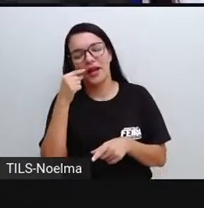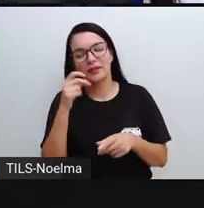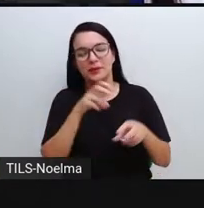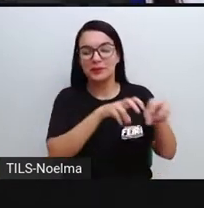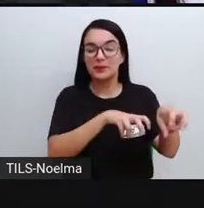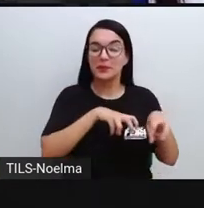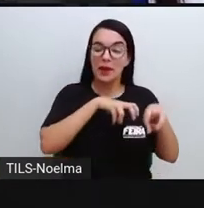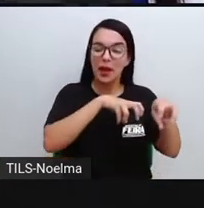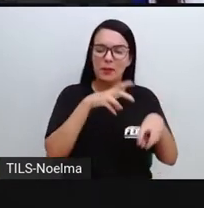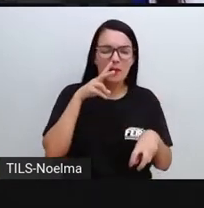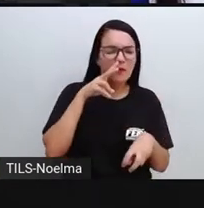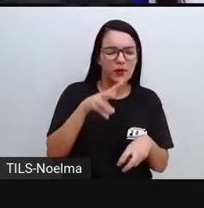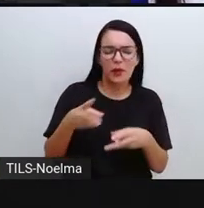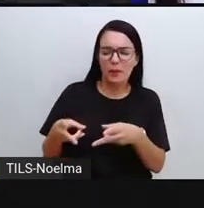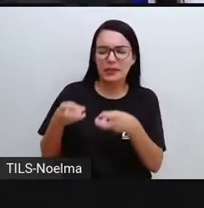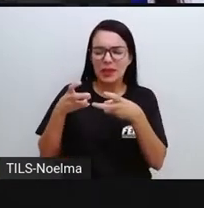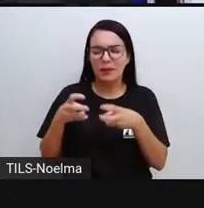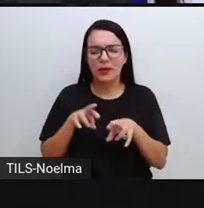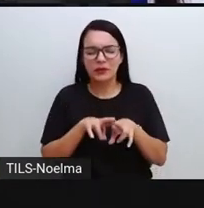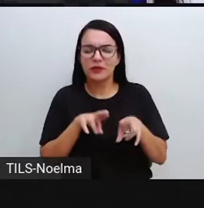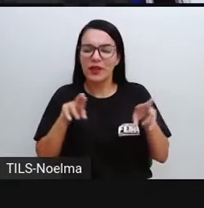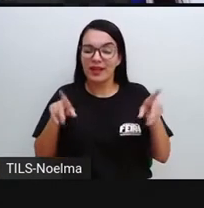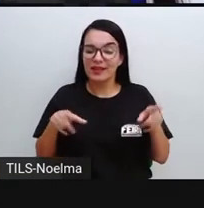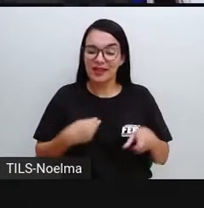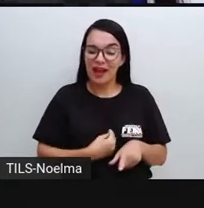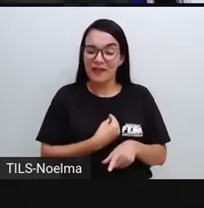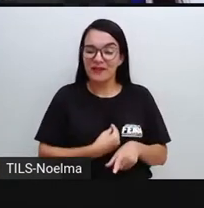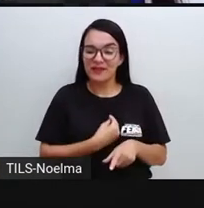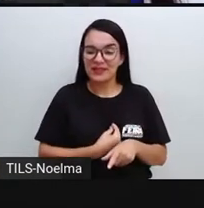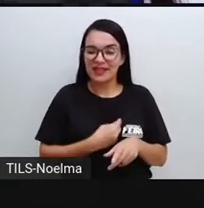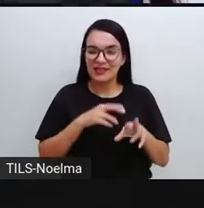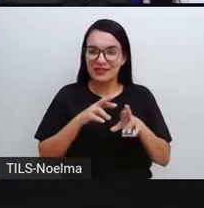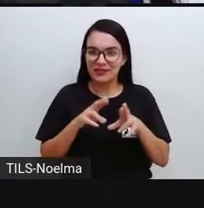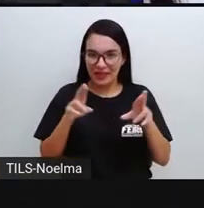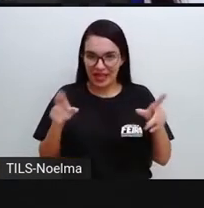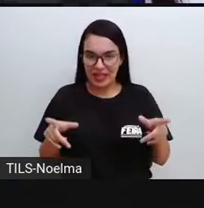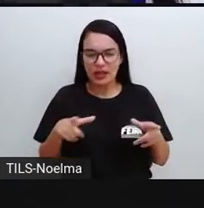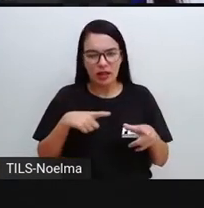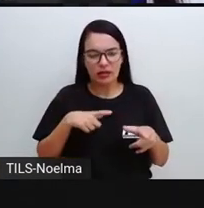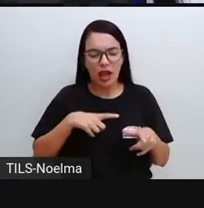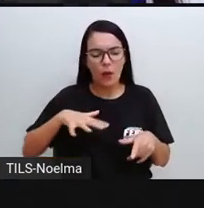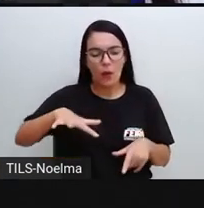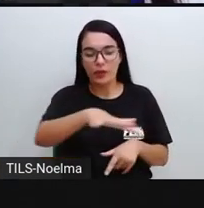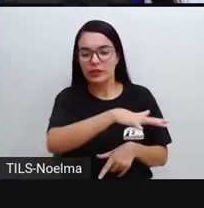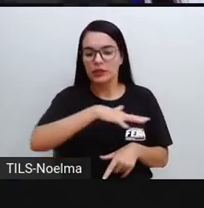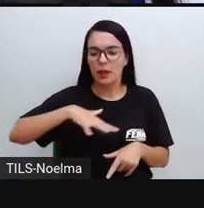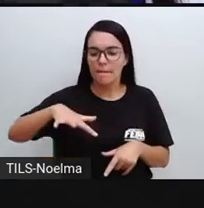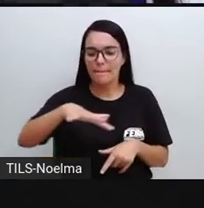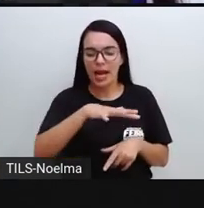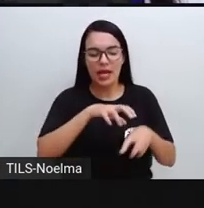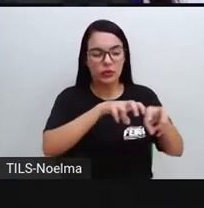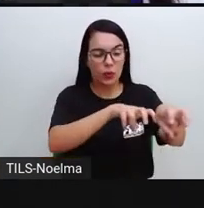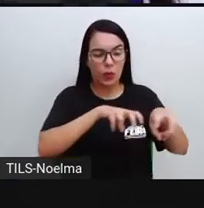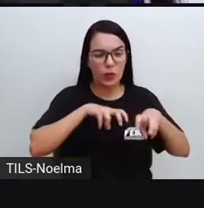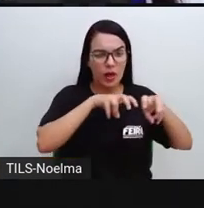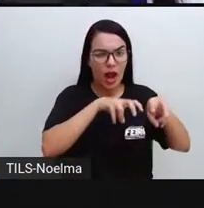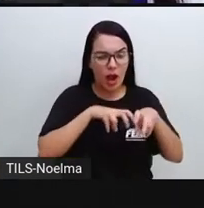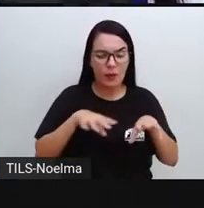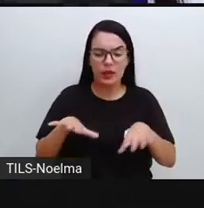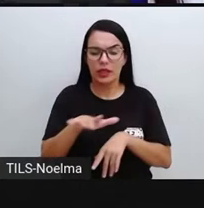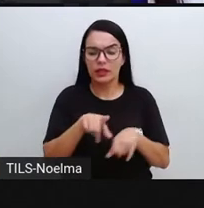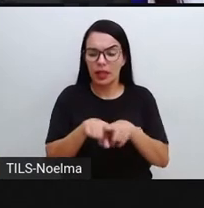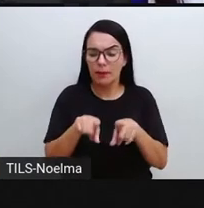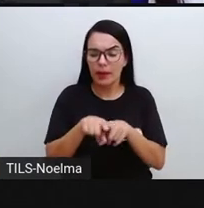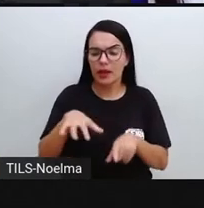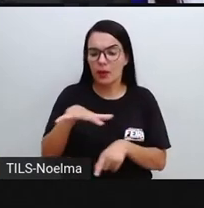cidade e a vida no campo. Assim como a vida da cidade e do campo são diferentes, o espaço rural e o espaço urbano também